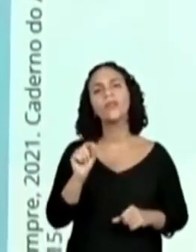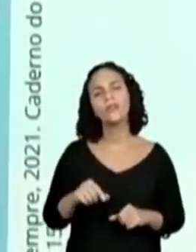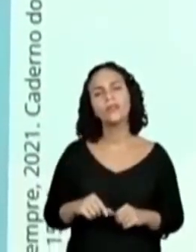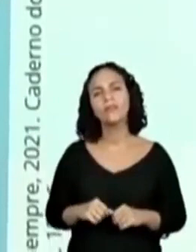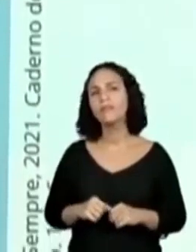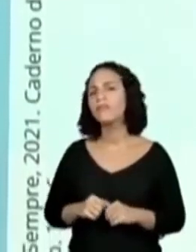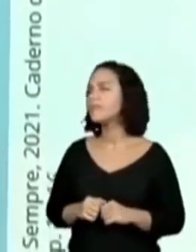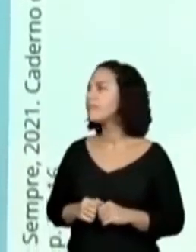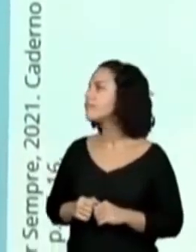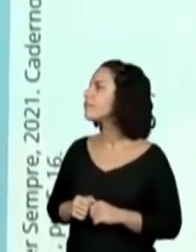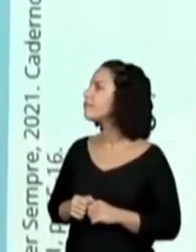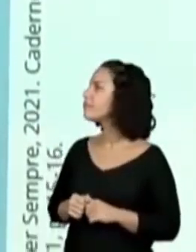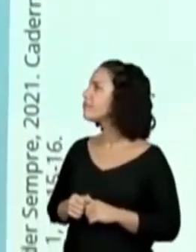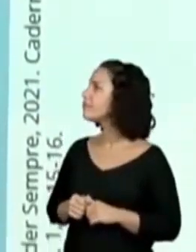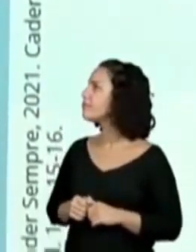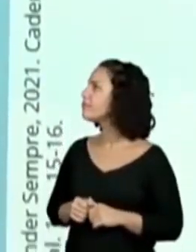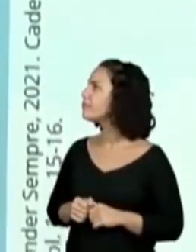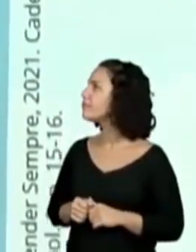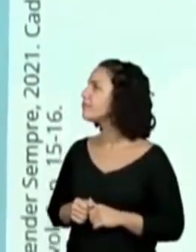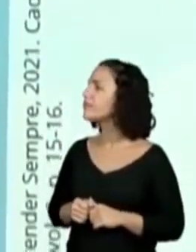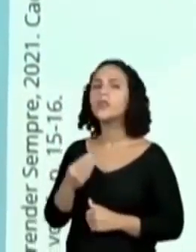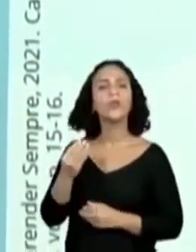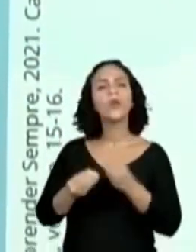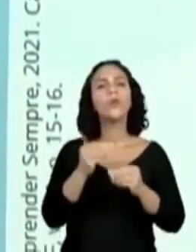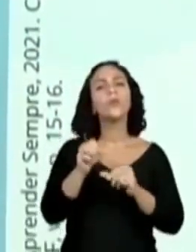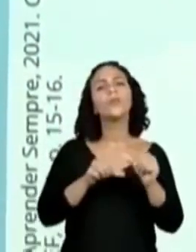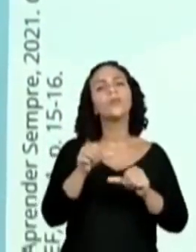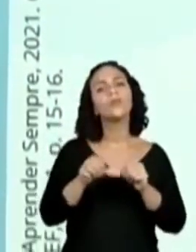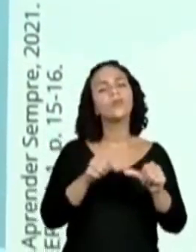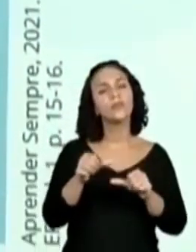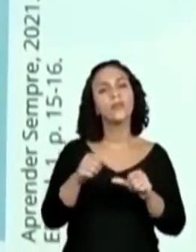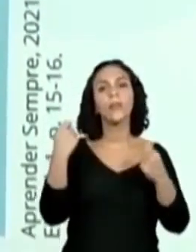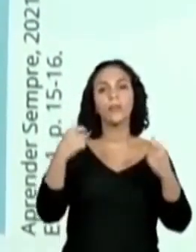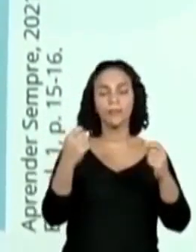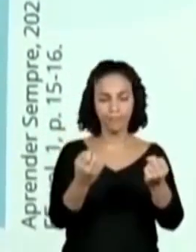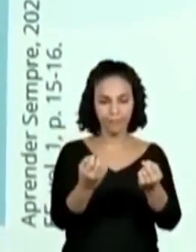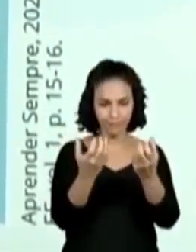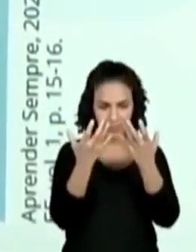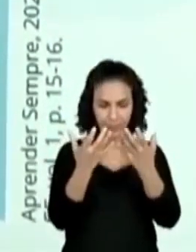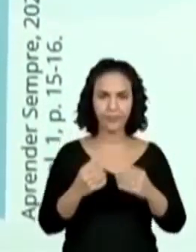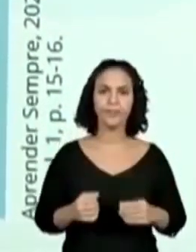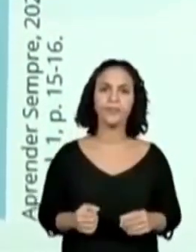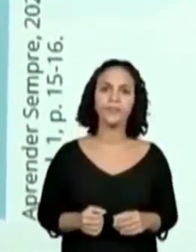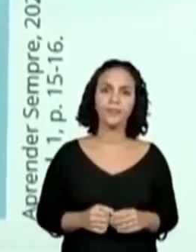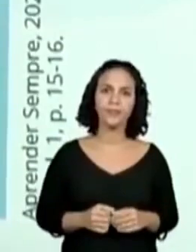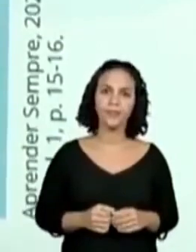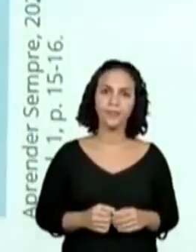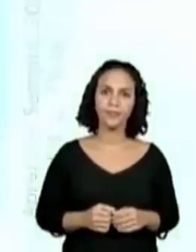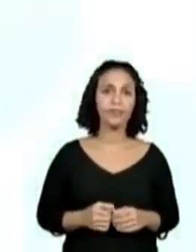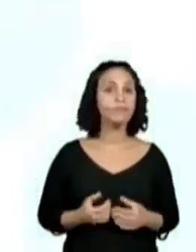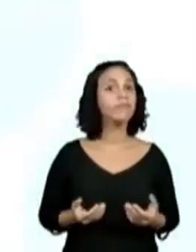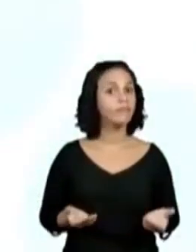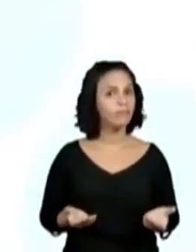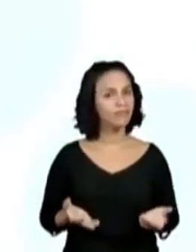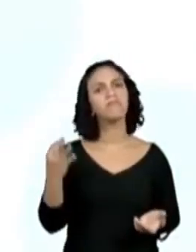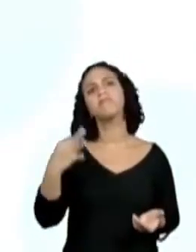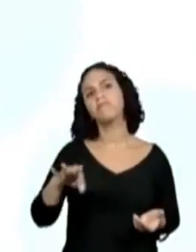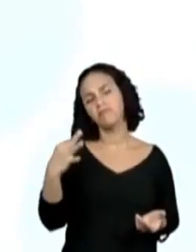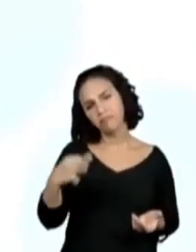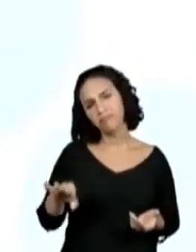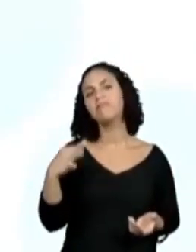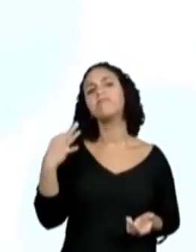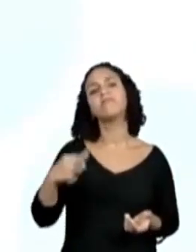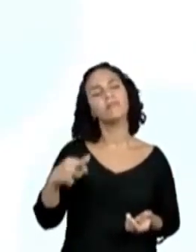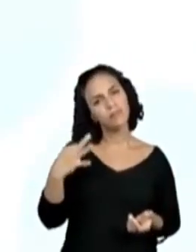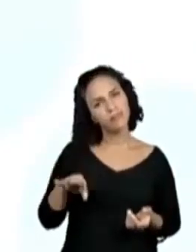Tá, isso é o primeiro sim. Como é que a gente altera? A gente viu que no verbete a gente tem que ter um destaque. Né? O pessoal, com certeza. Ó, a turma da